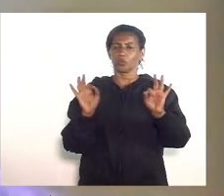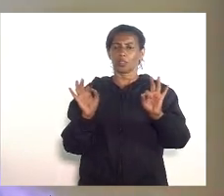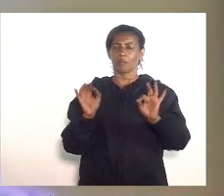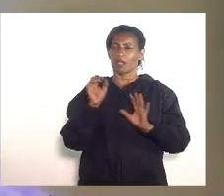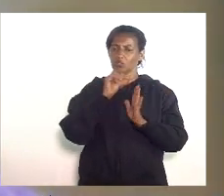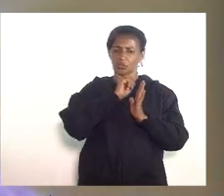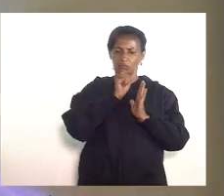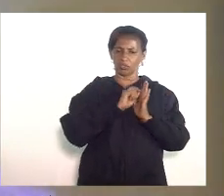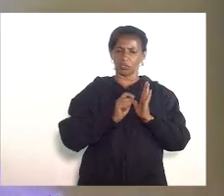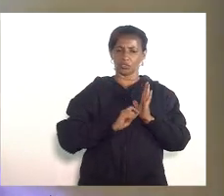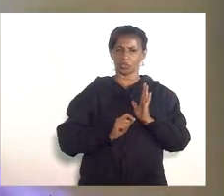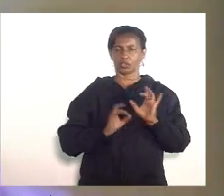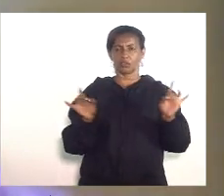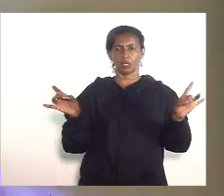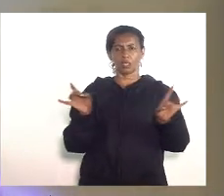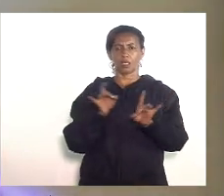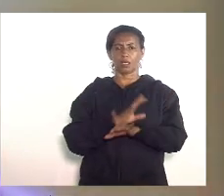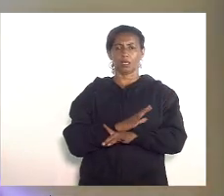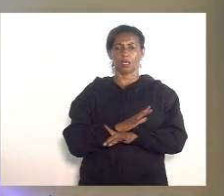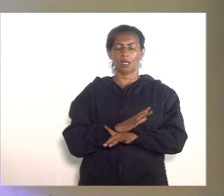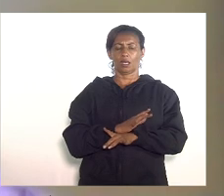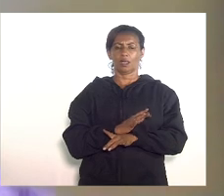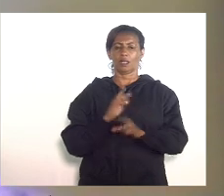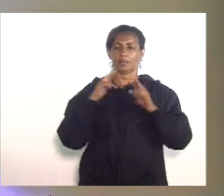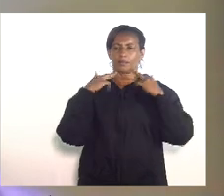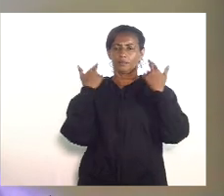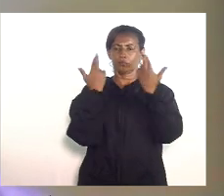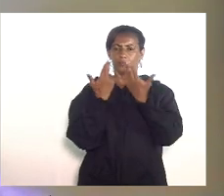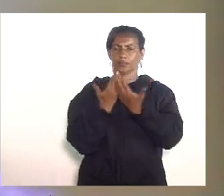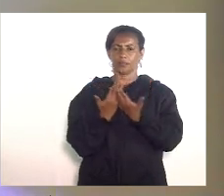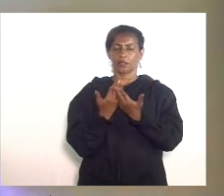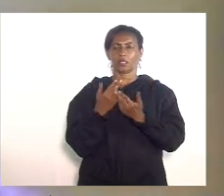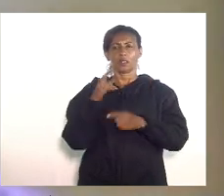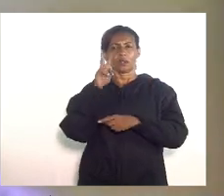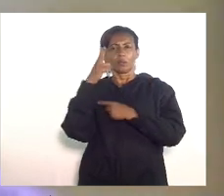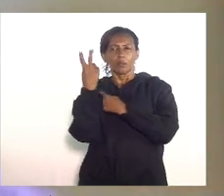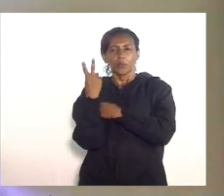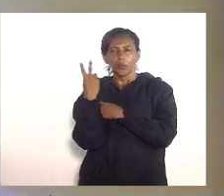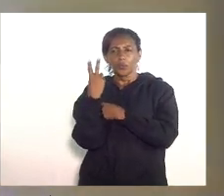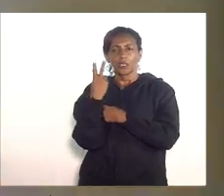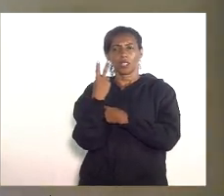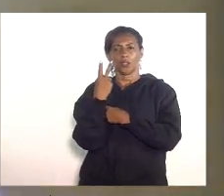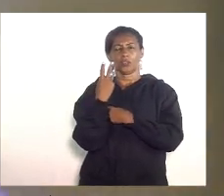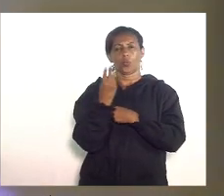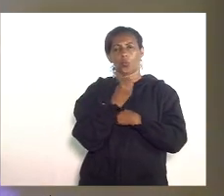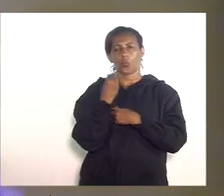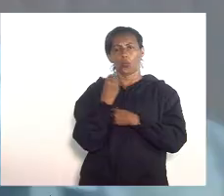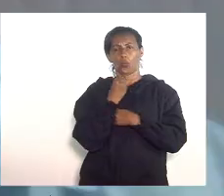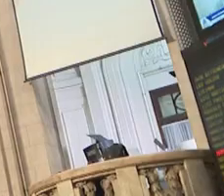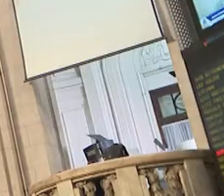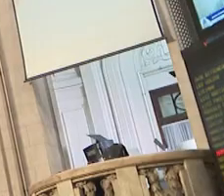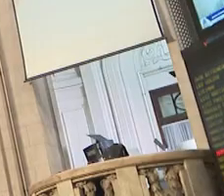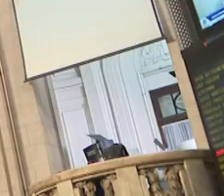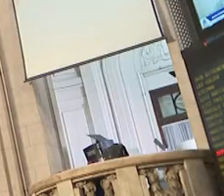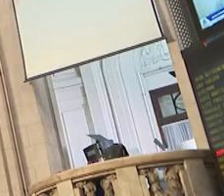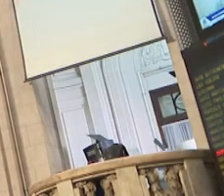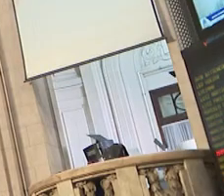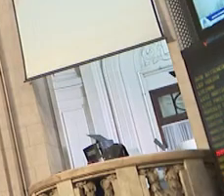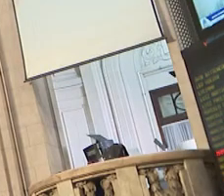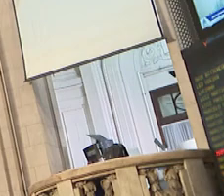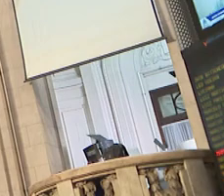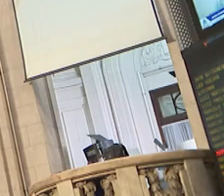inscritos declaro encerrada a presente sessão protejam-se cuidem-se boa tarde um abraço boa tarde